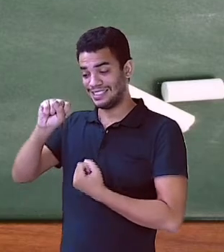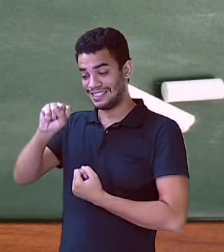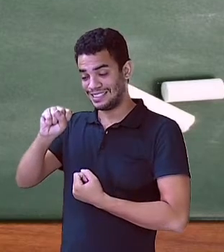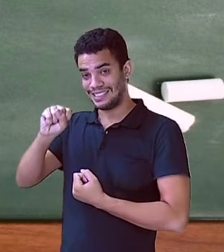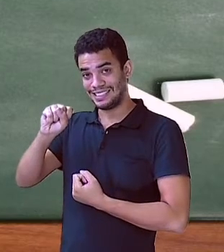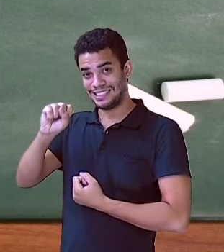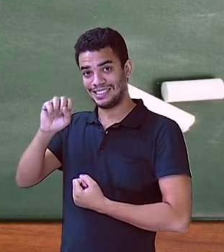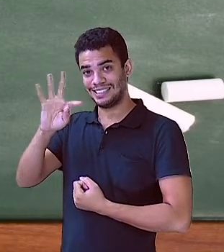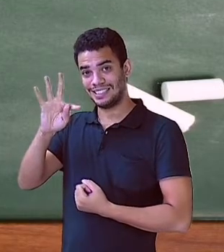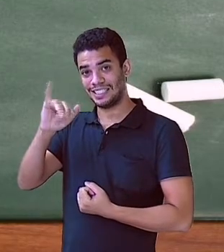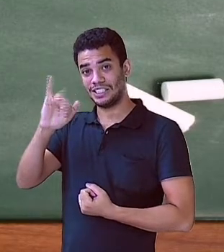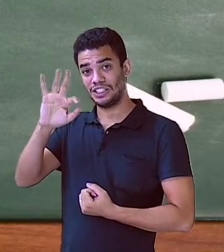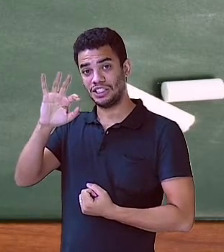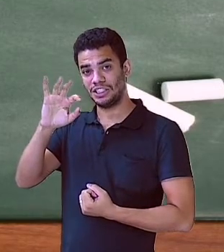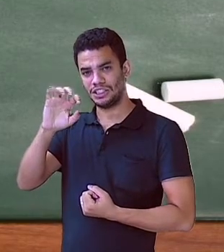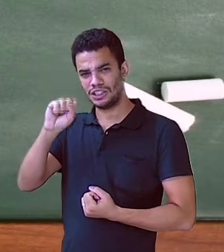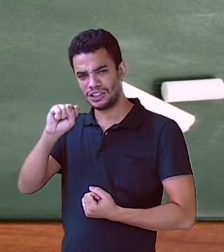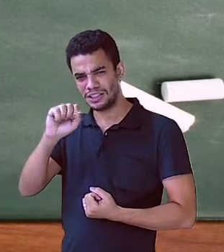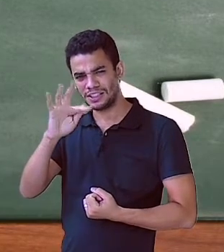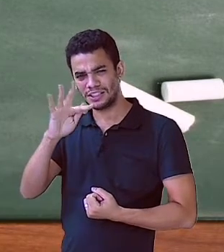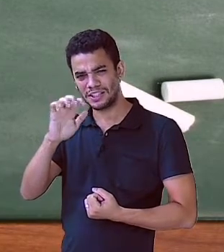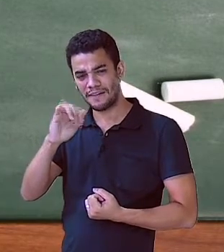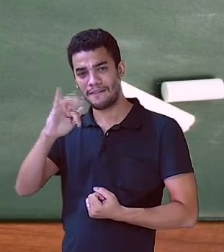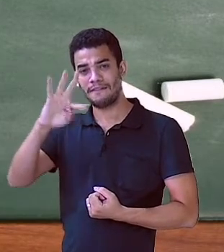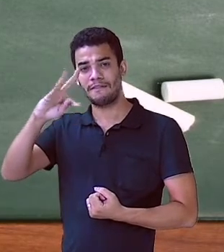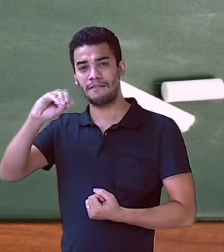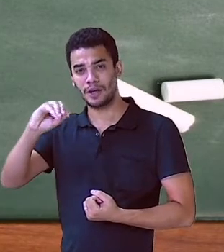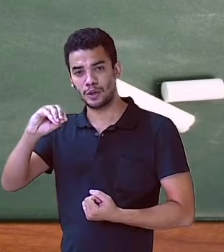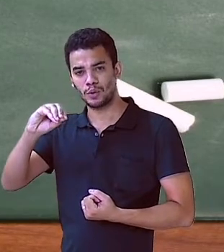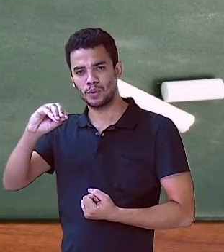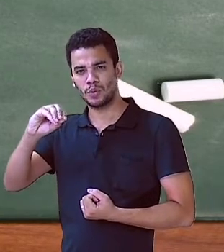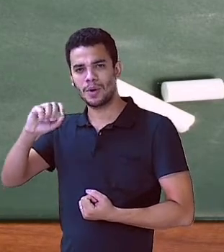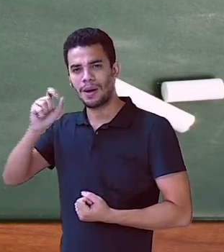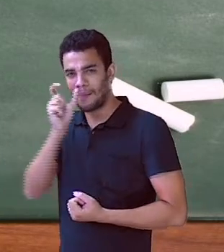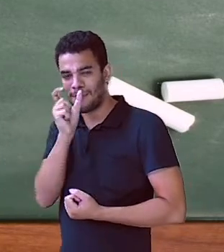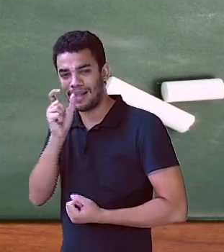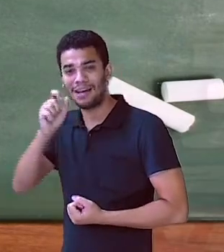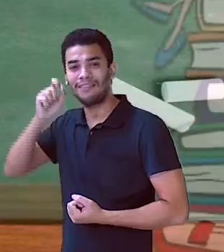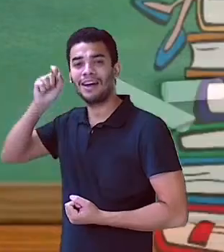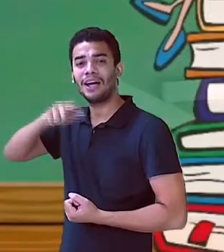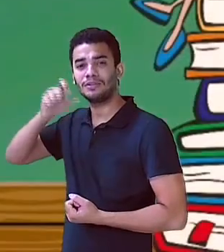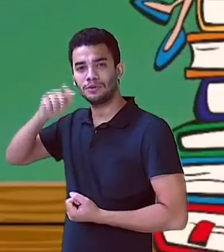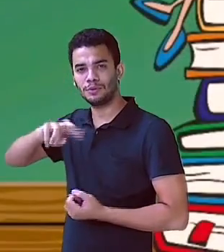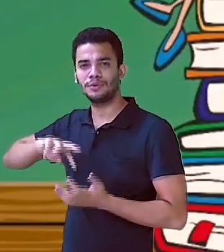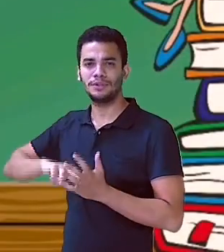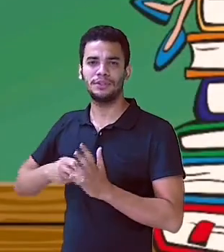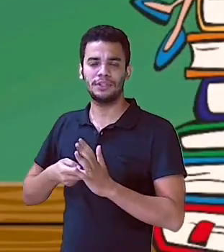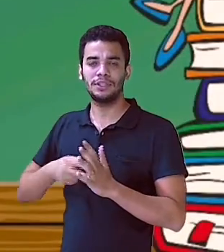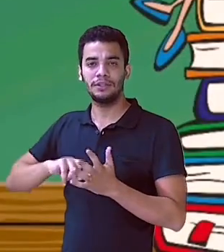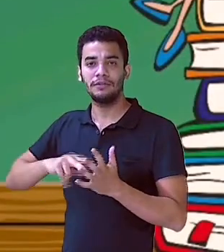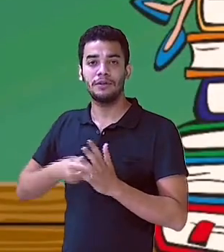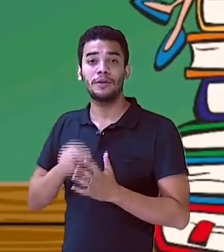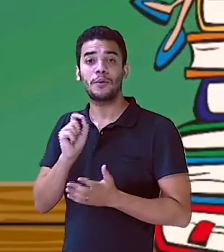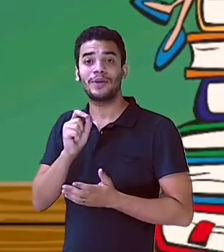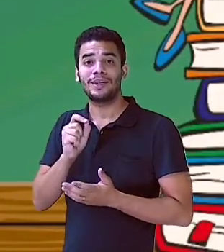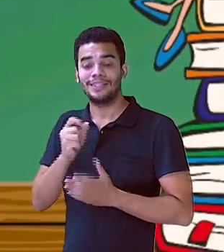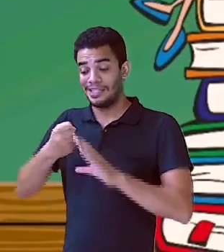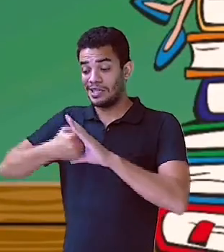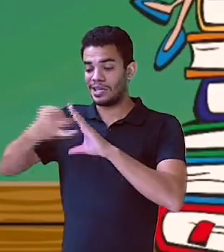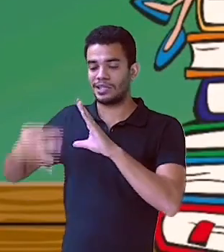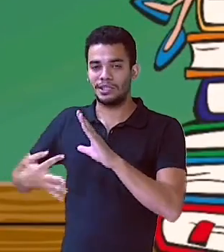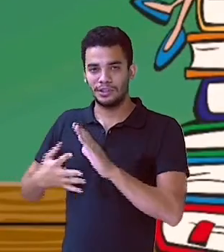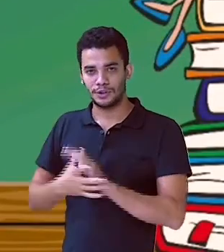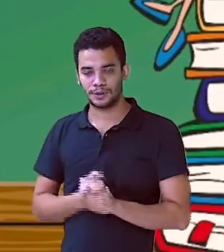Portanto, verbo nominal. Agora, vamos continuar falando aí do predicado nominal, porém com uma formação